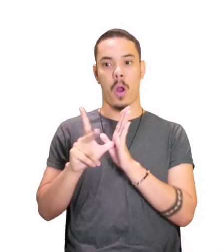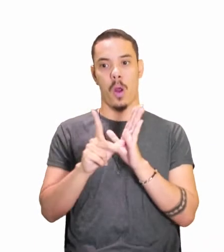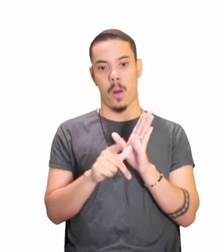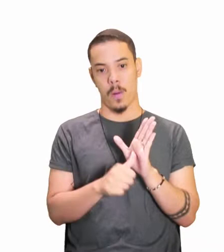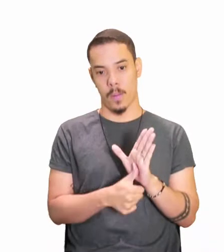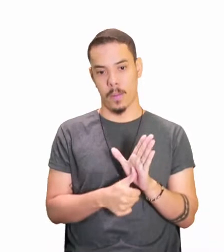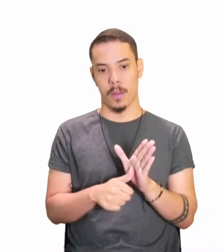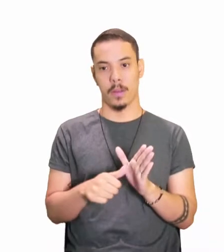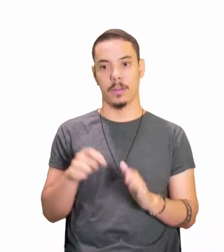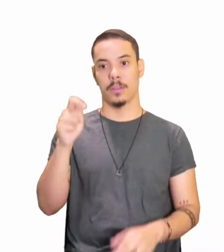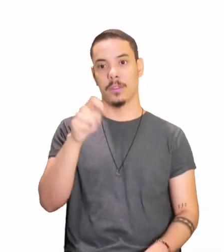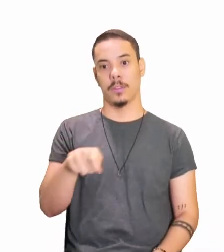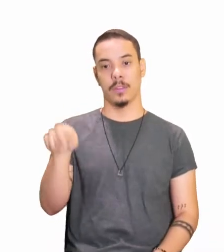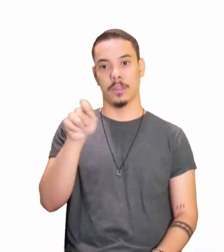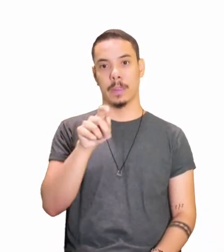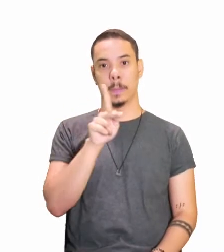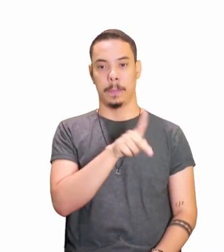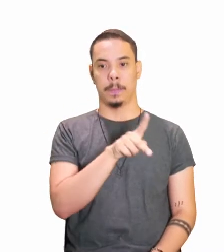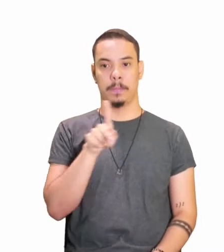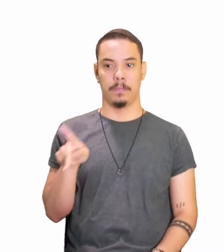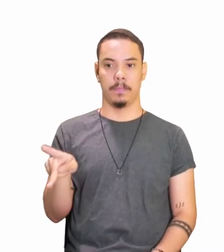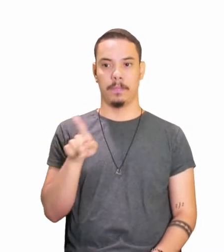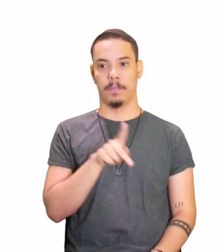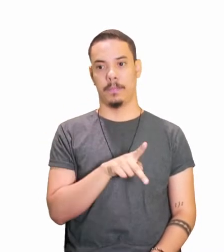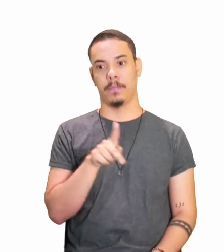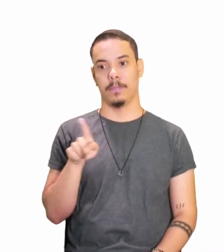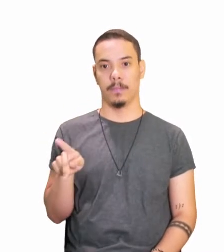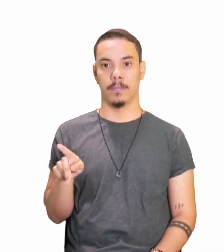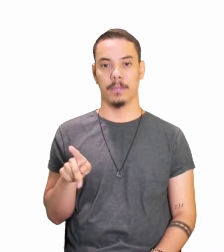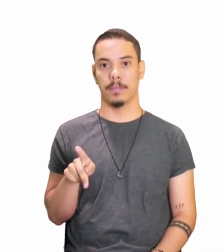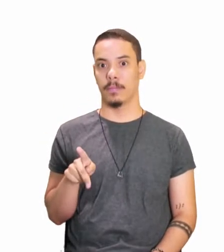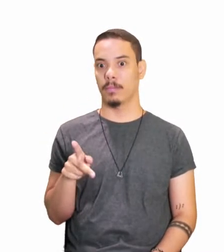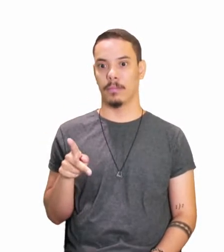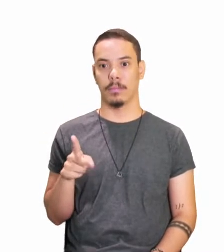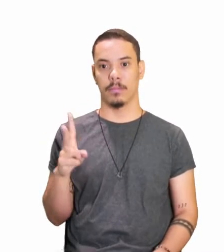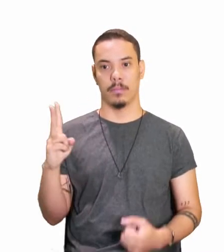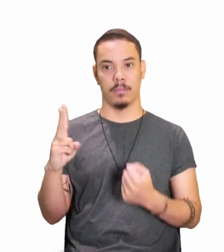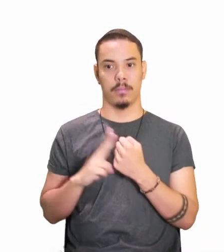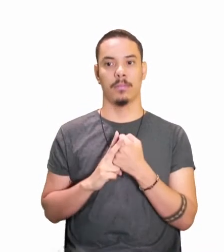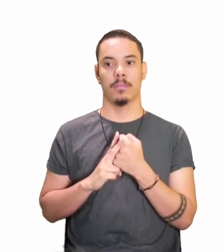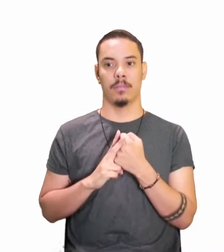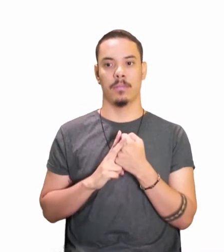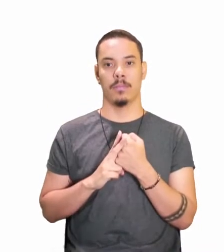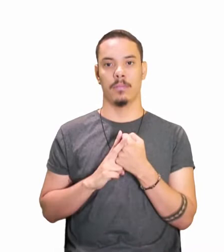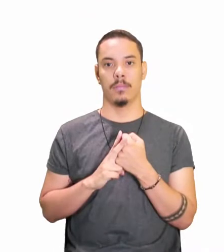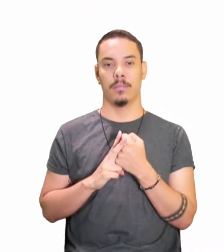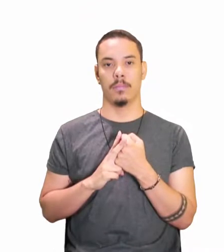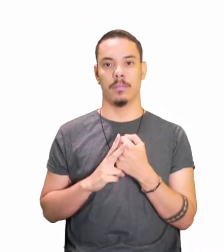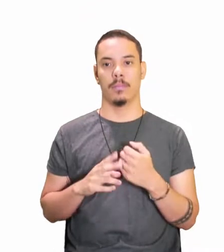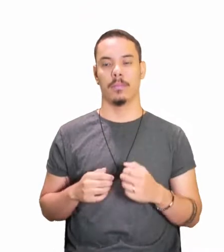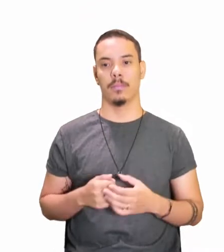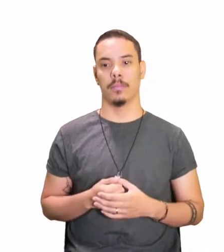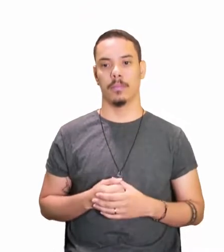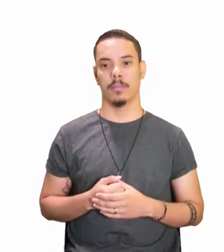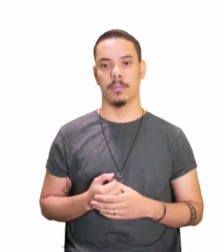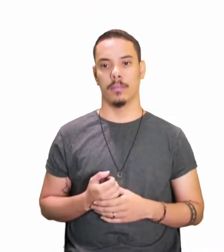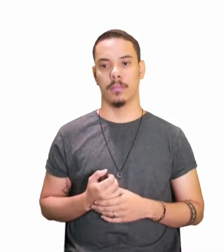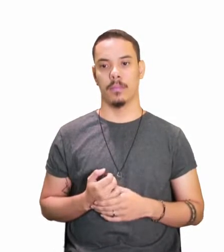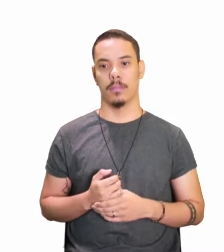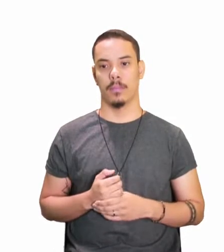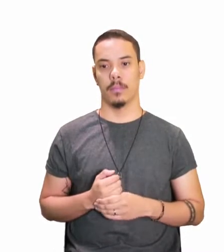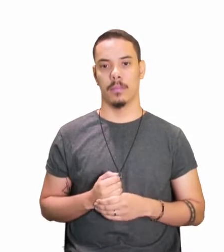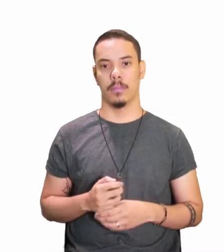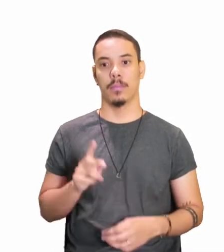professora, vamos focar aqui essa questão do verbo, tá amado? Então, quando ele fala, a